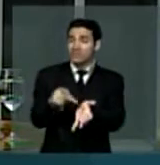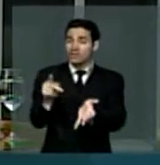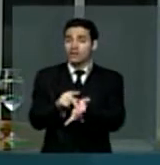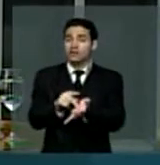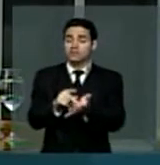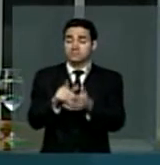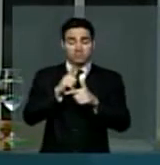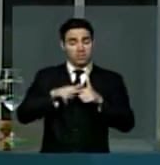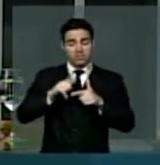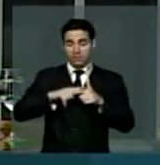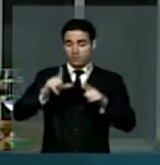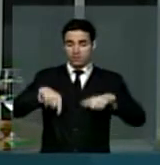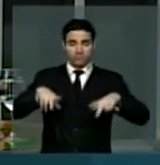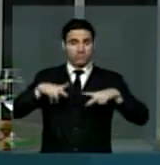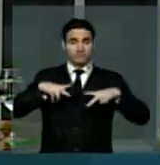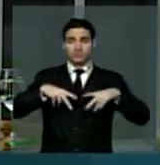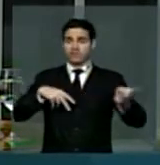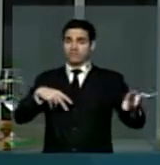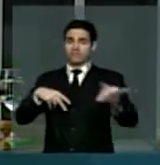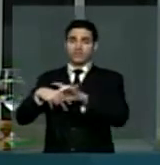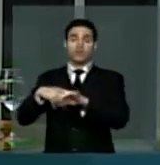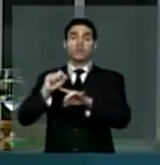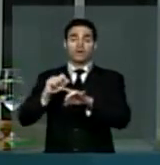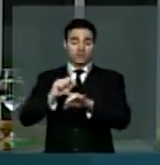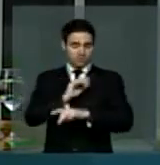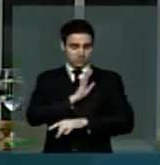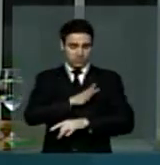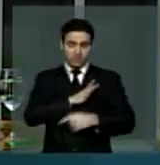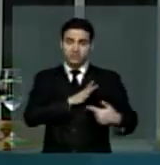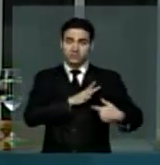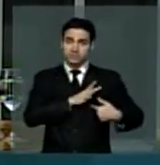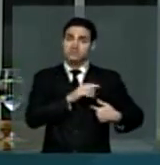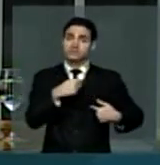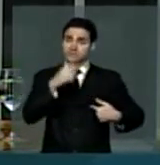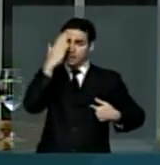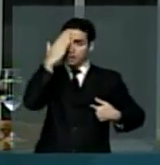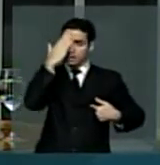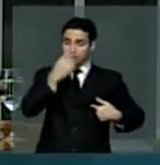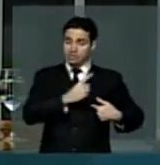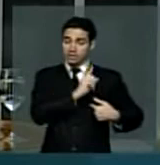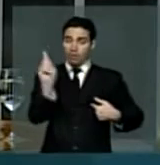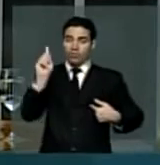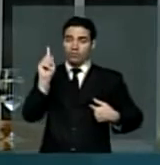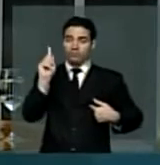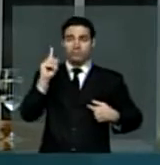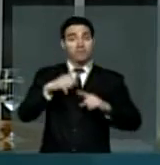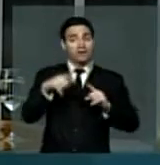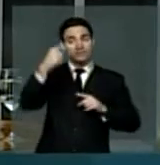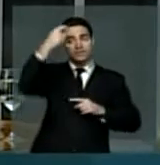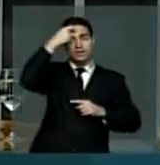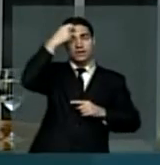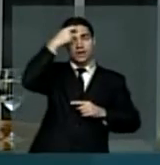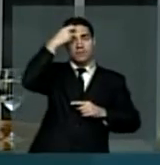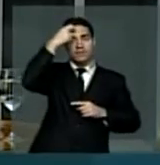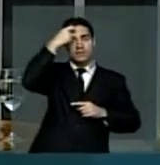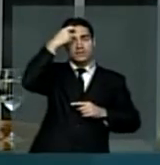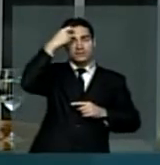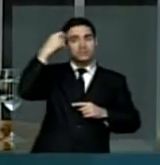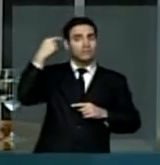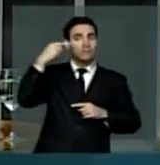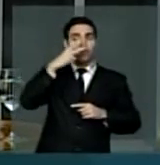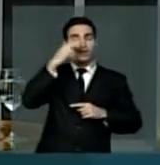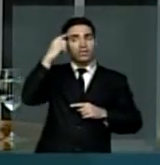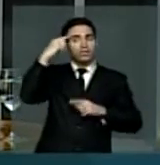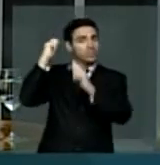da gente, é só do coração dizer não, quando a mente tenta nos levar para a casa